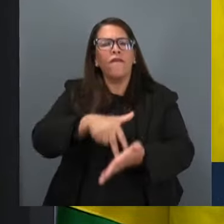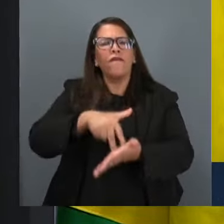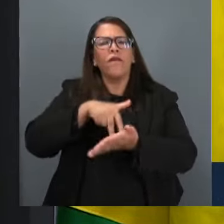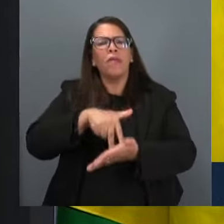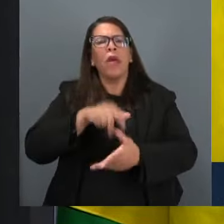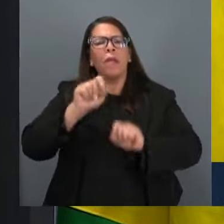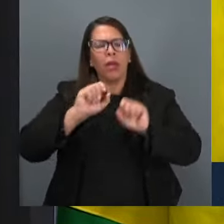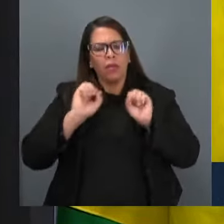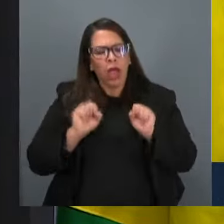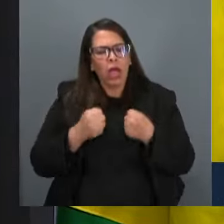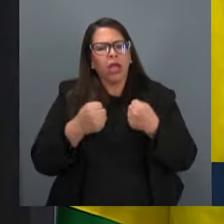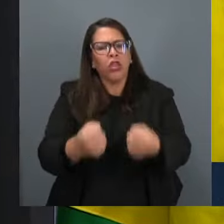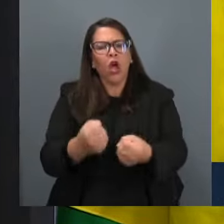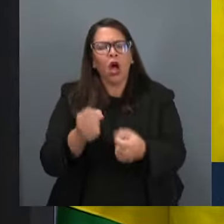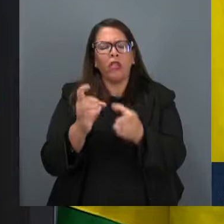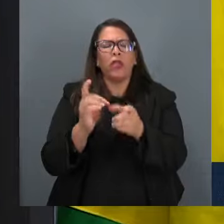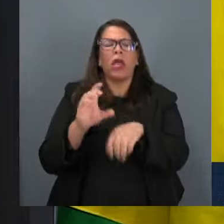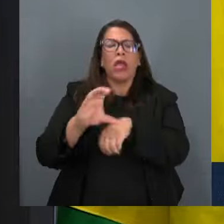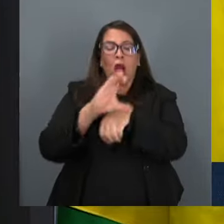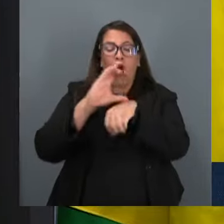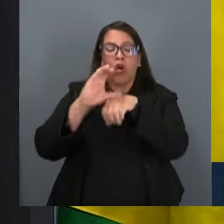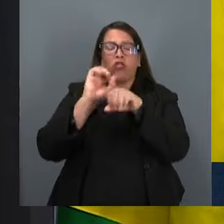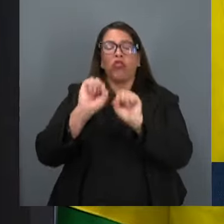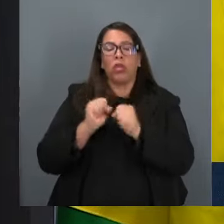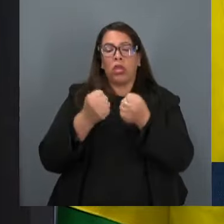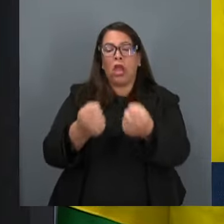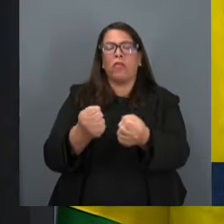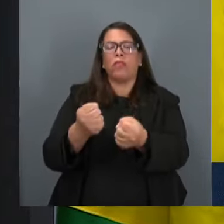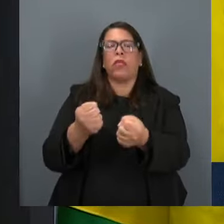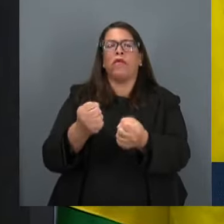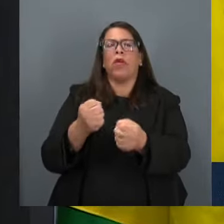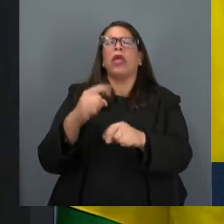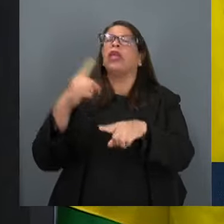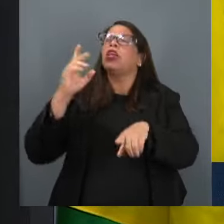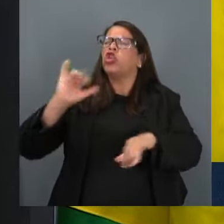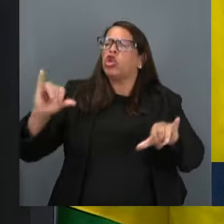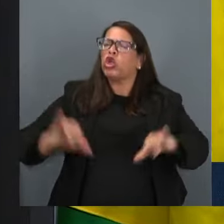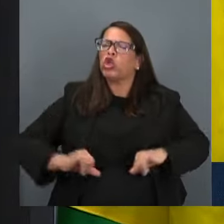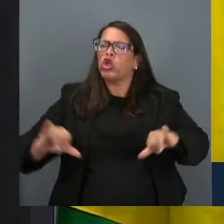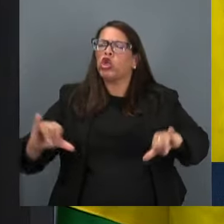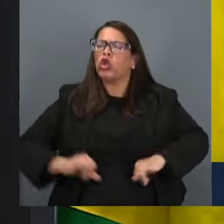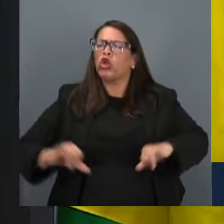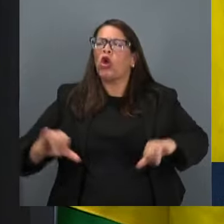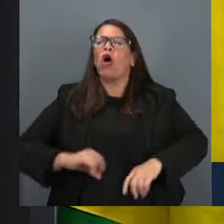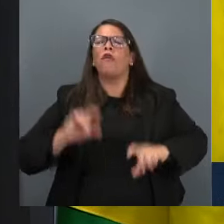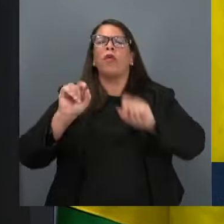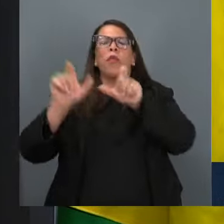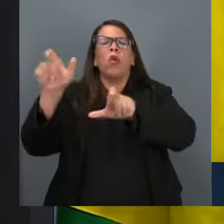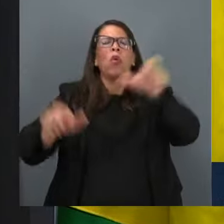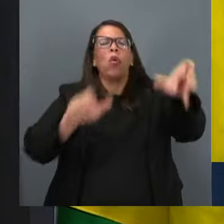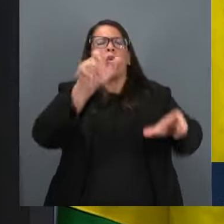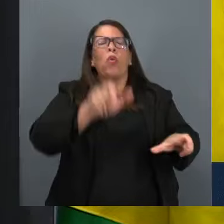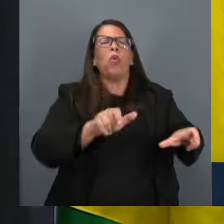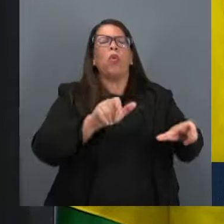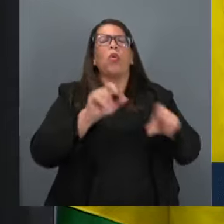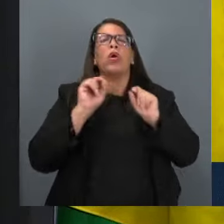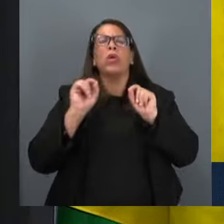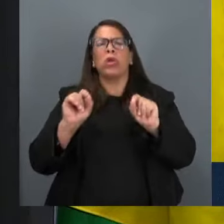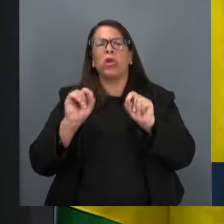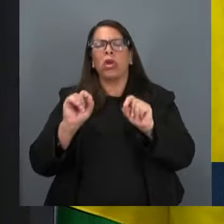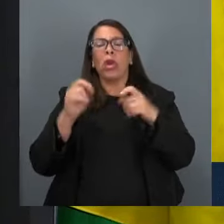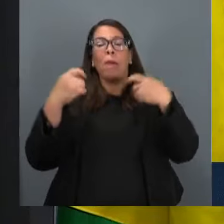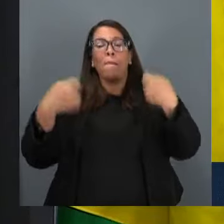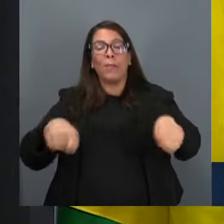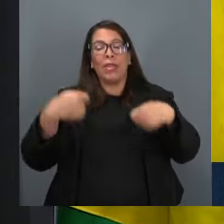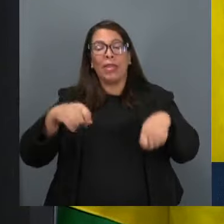que defendamos a Constituição dessa nação, tão vilipendiada por aqueles que deveriam